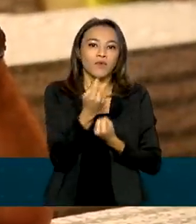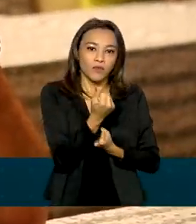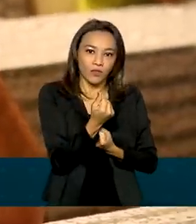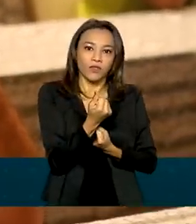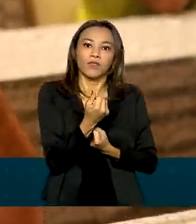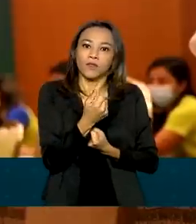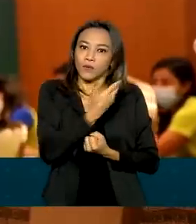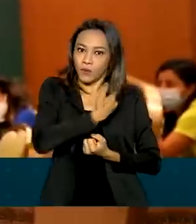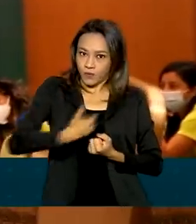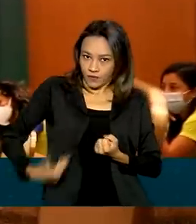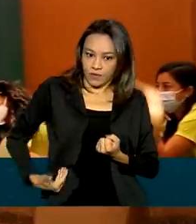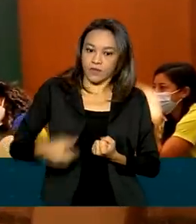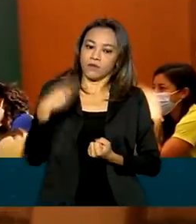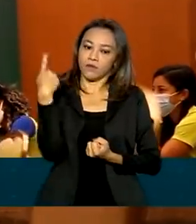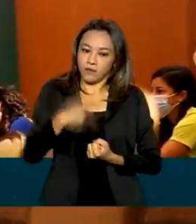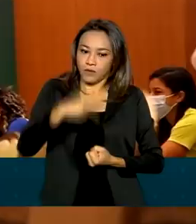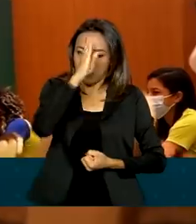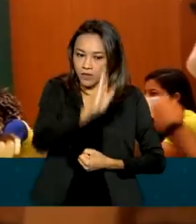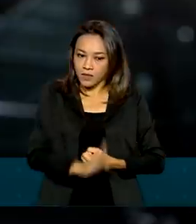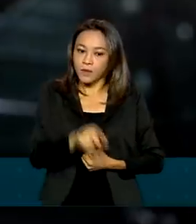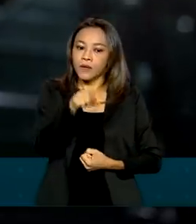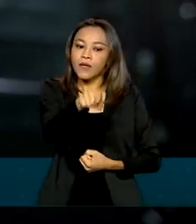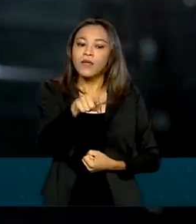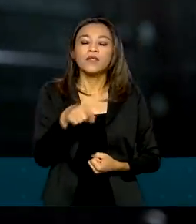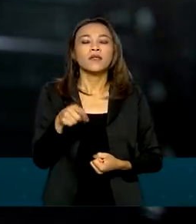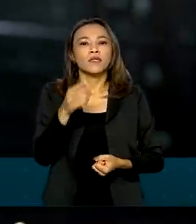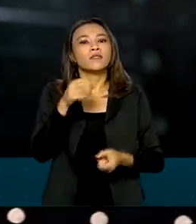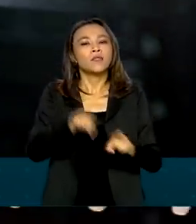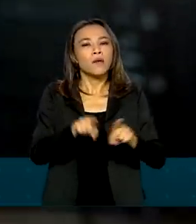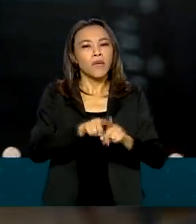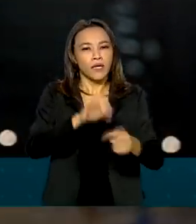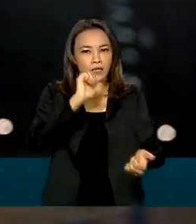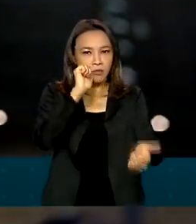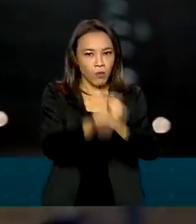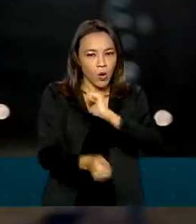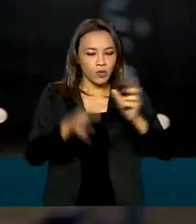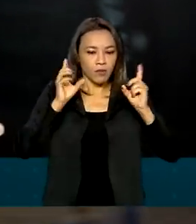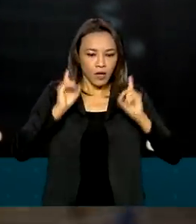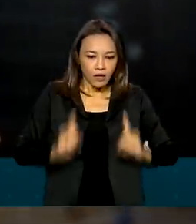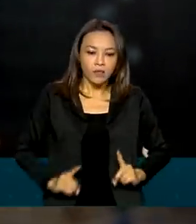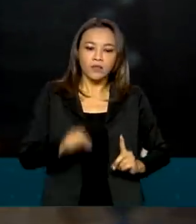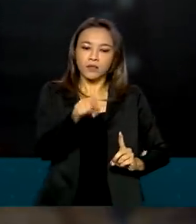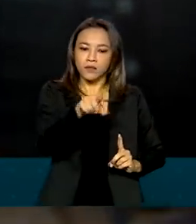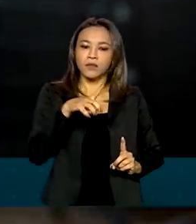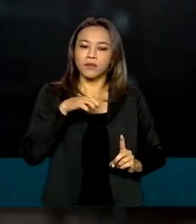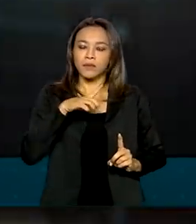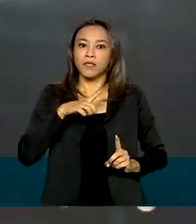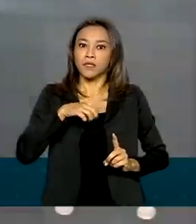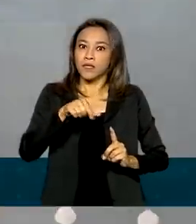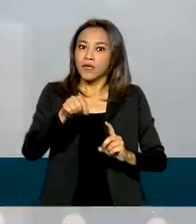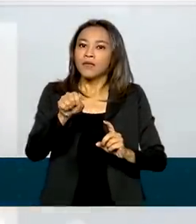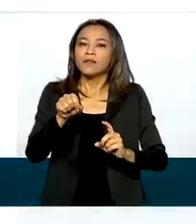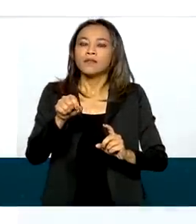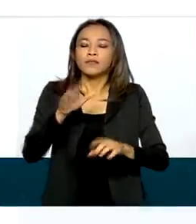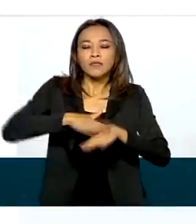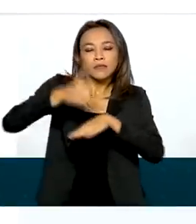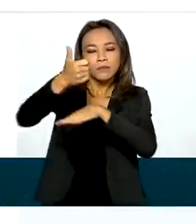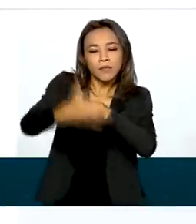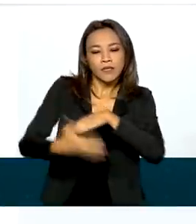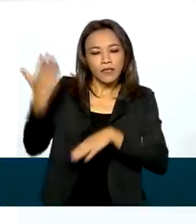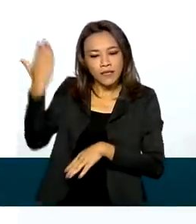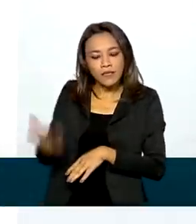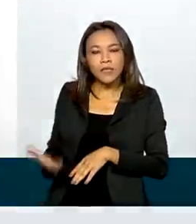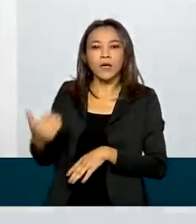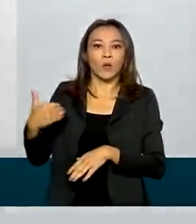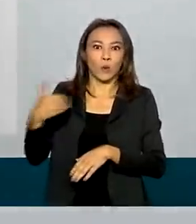repassados ao esporte olímpico e paralímpico superam os 745 milhões de reais, segundo o ministro